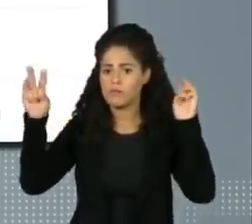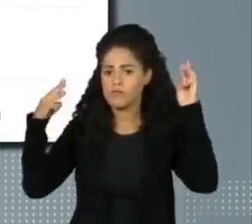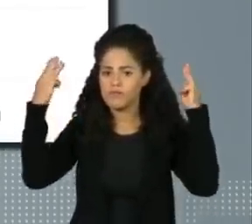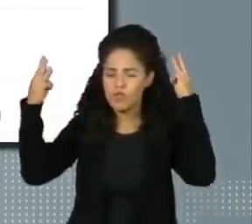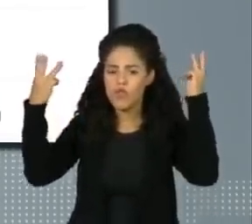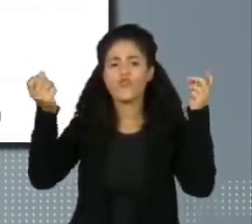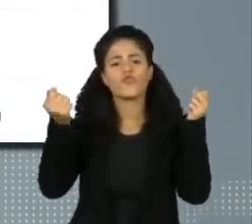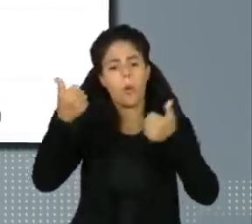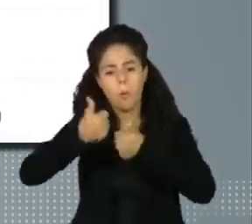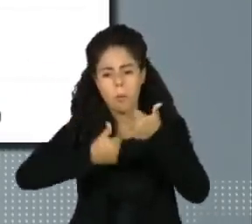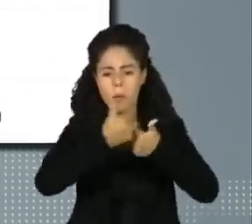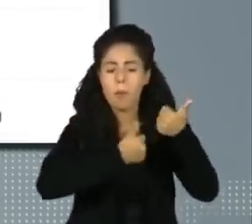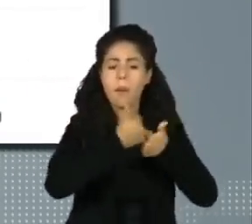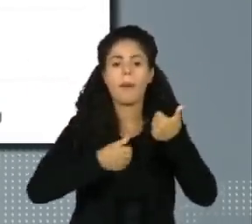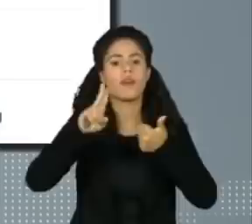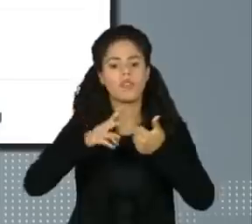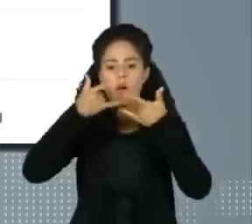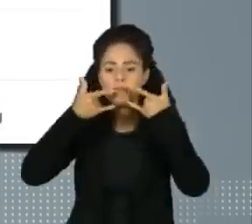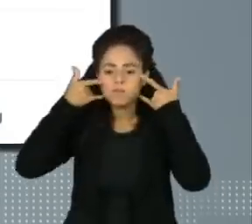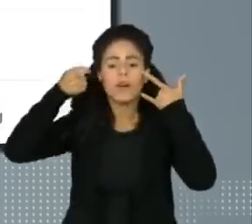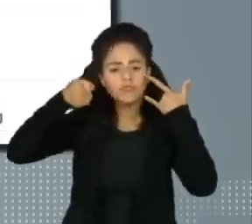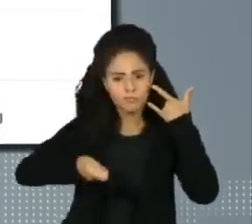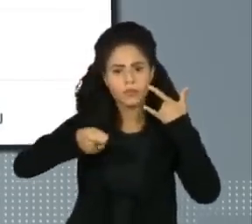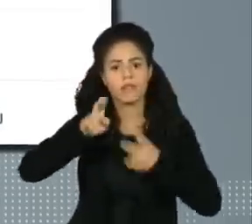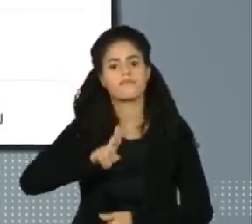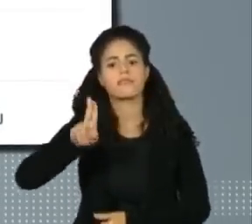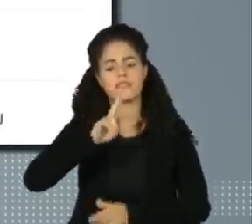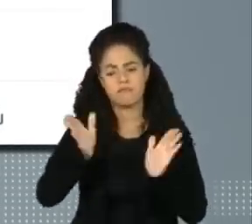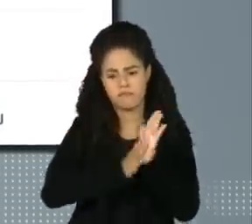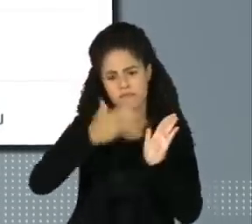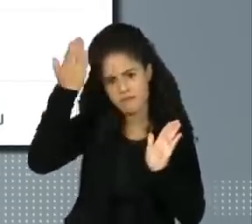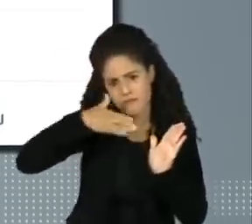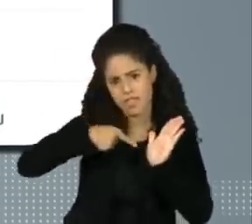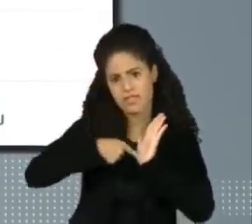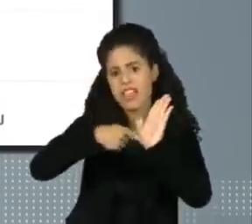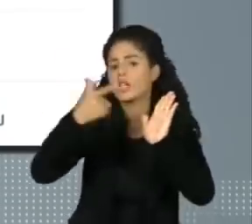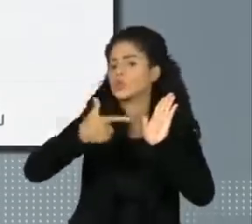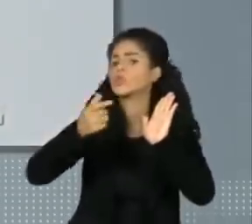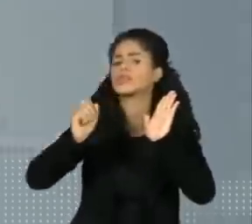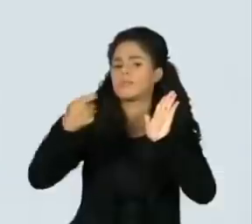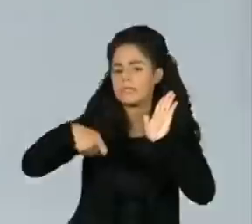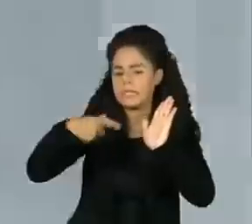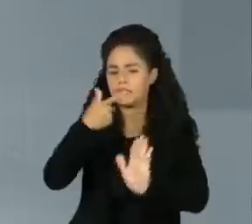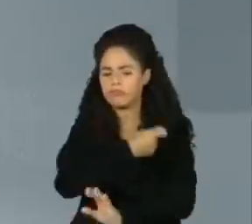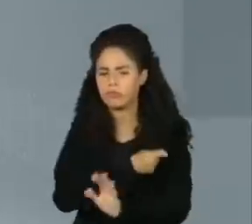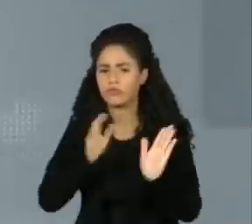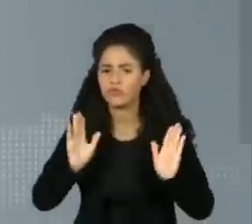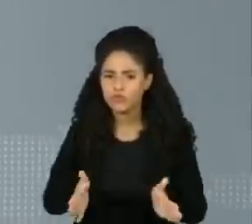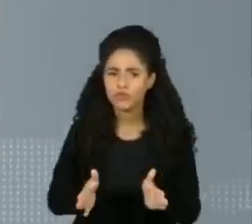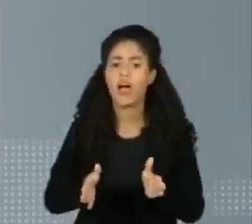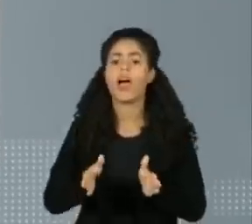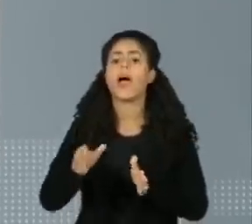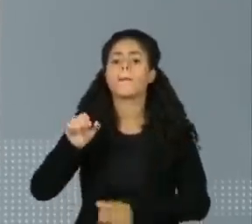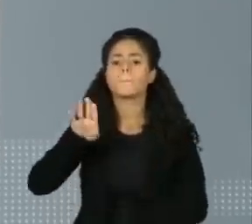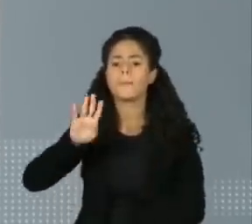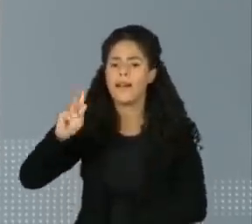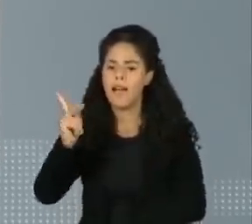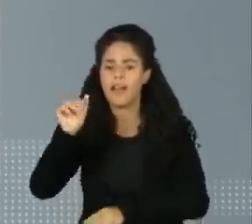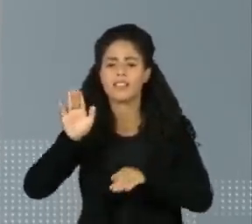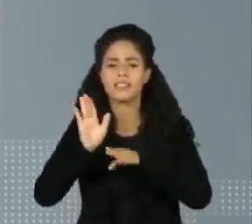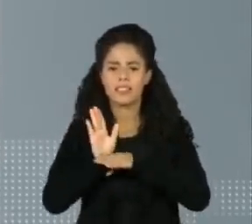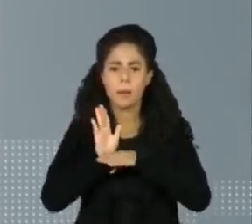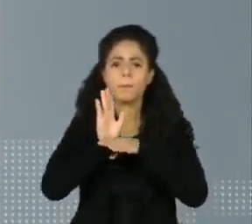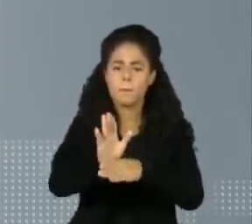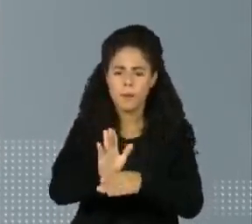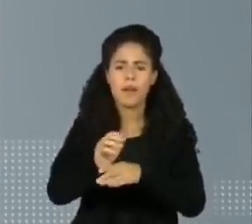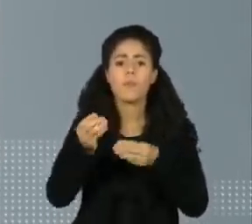esportivos, a máscara será exigida, além da comprovação de duas doses da vacinação. Em Belo Horizonte, a dispensa em